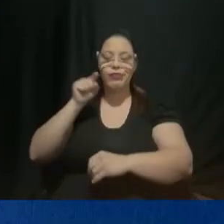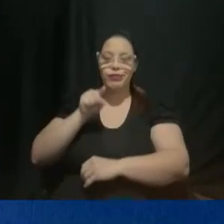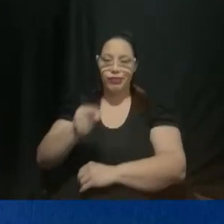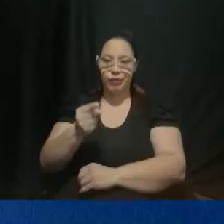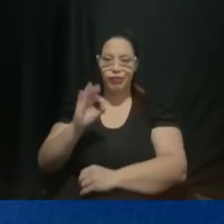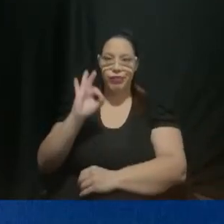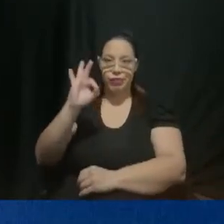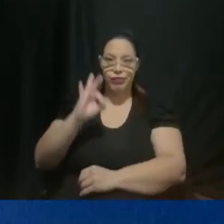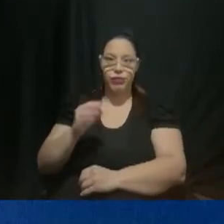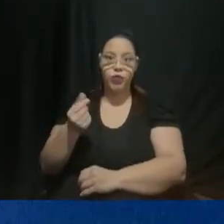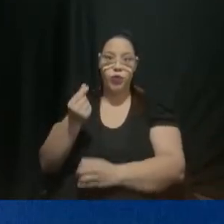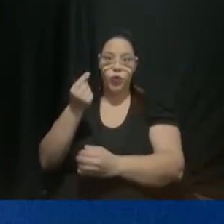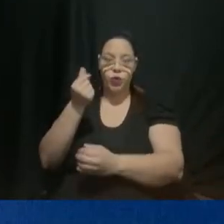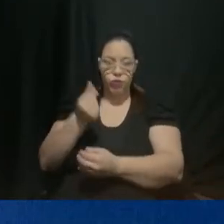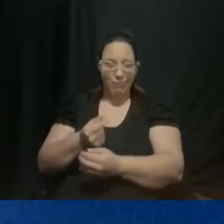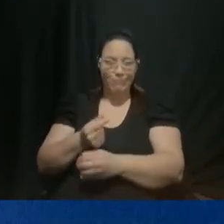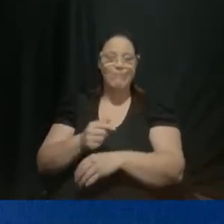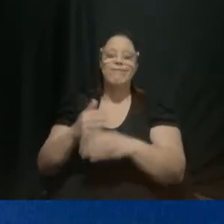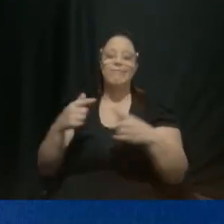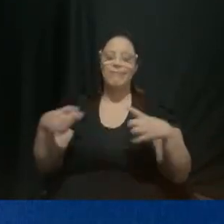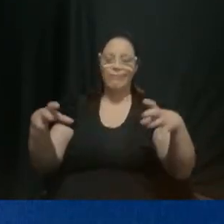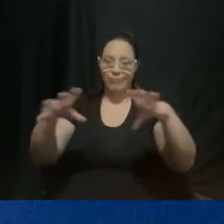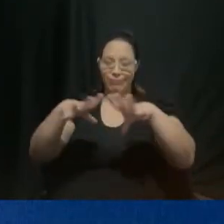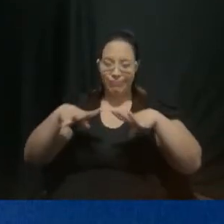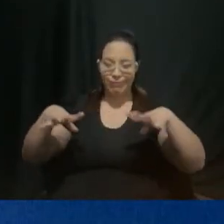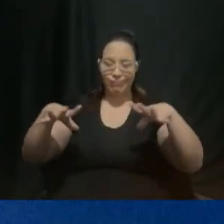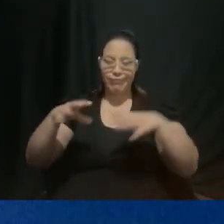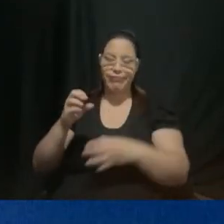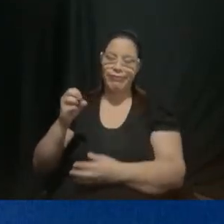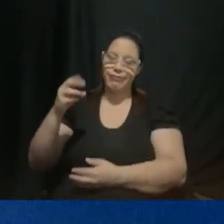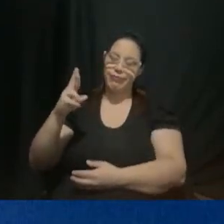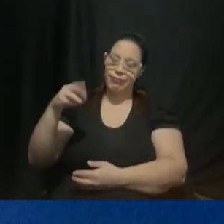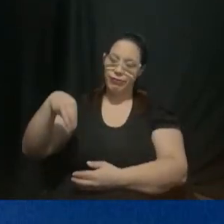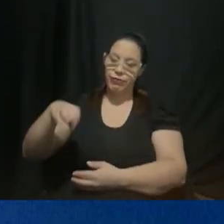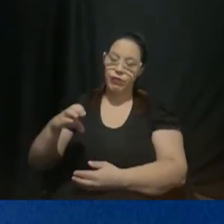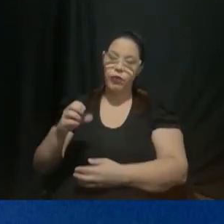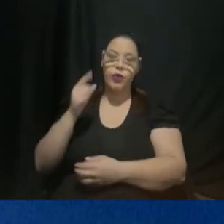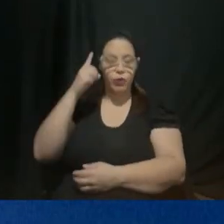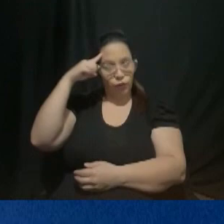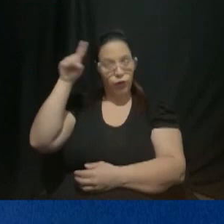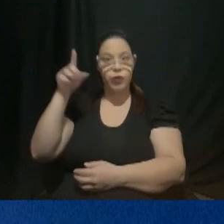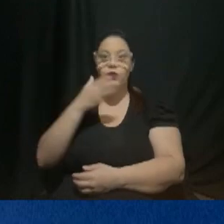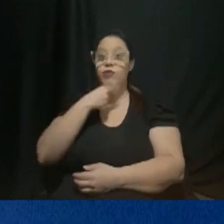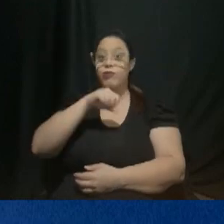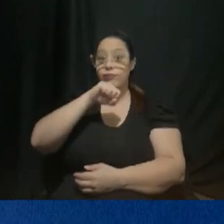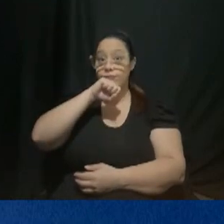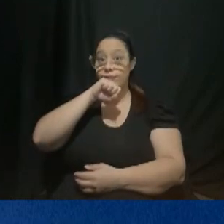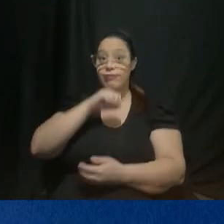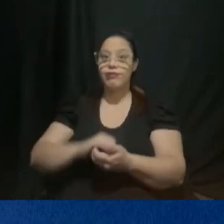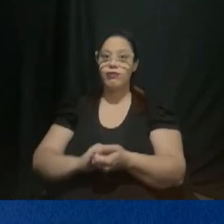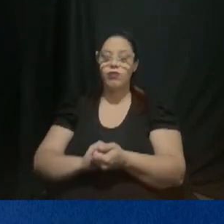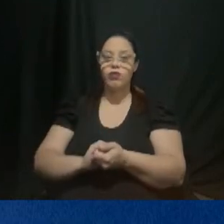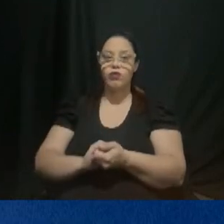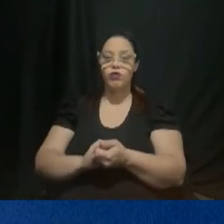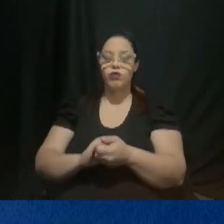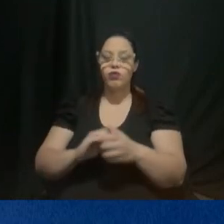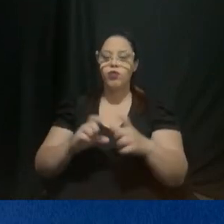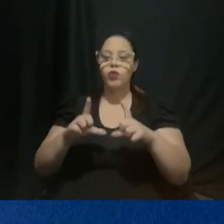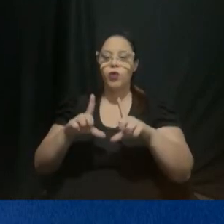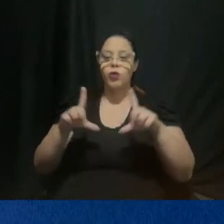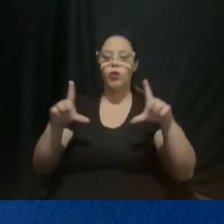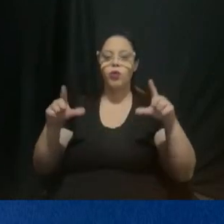físicas na região metropolitana de Campinas para o Dia dos Pais Observatório Municipal de Trânsito